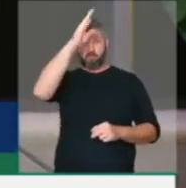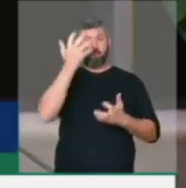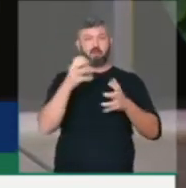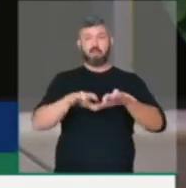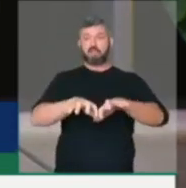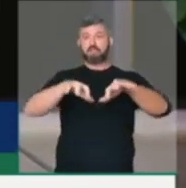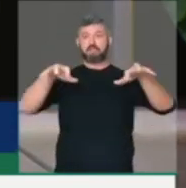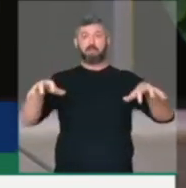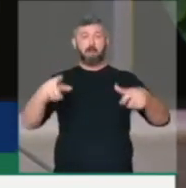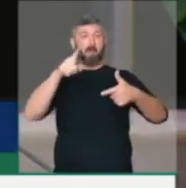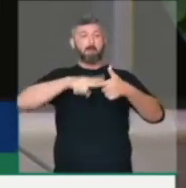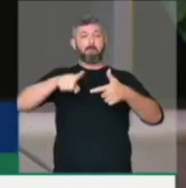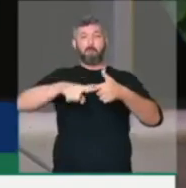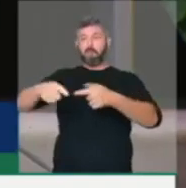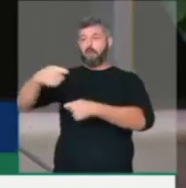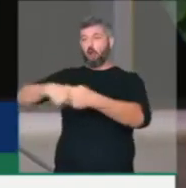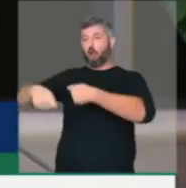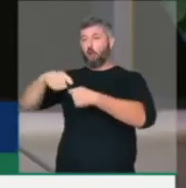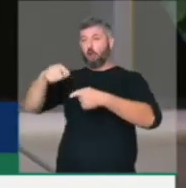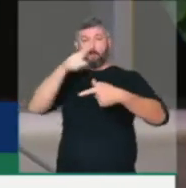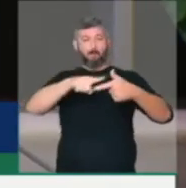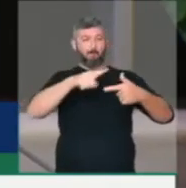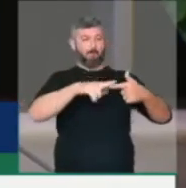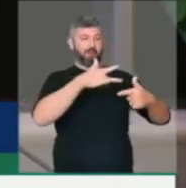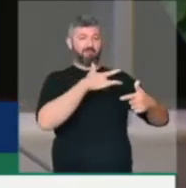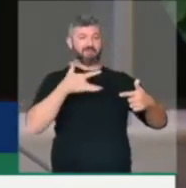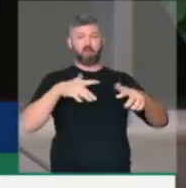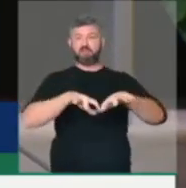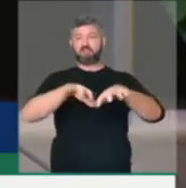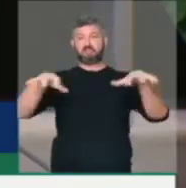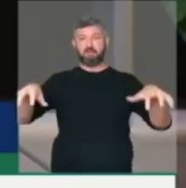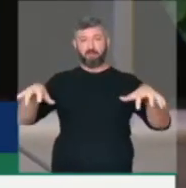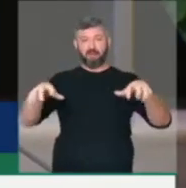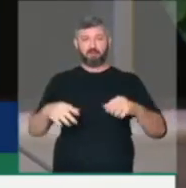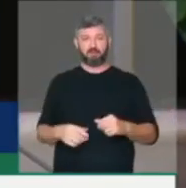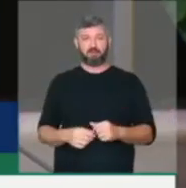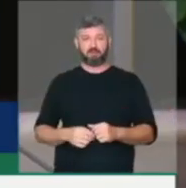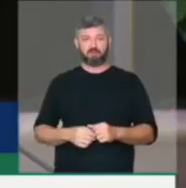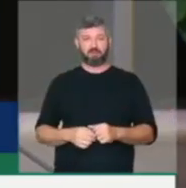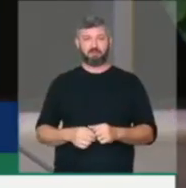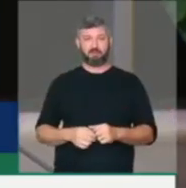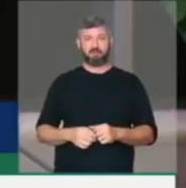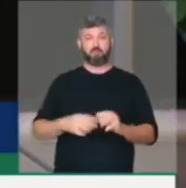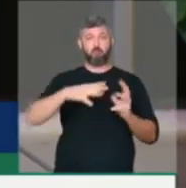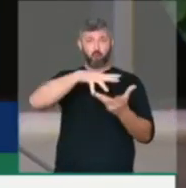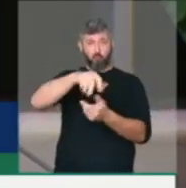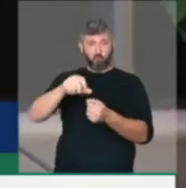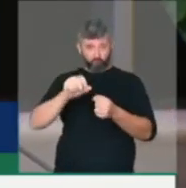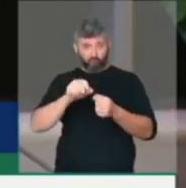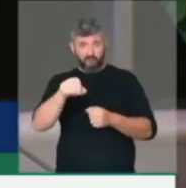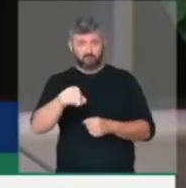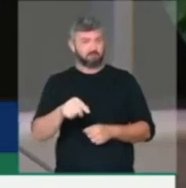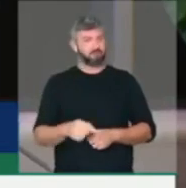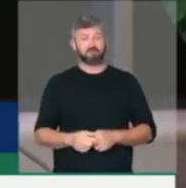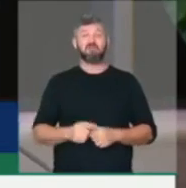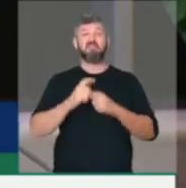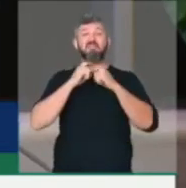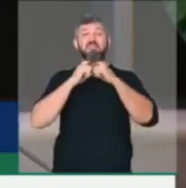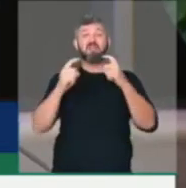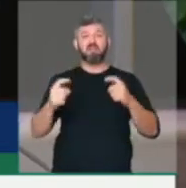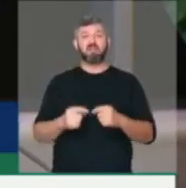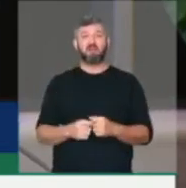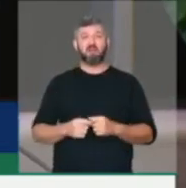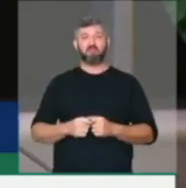a crise econômica da crise sanitária. Não há separação. Em nenhum lugar do mundo se deu certo. Ele age como um